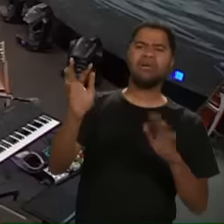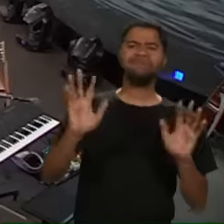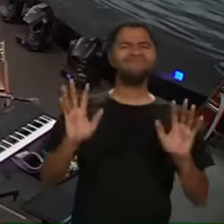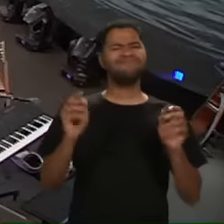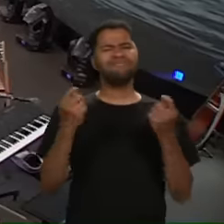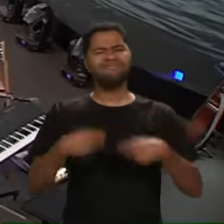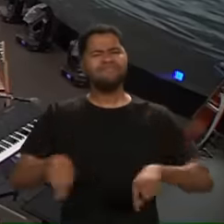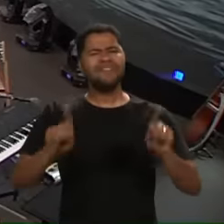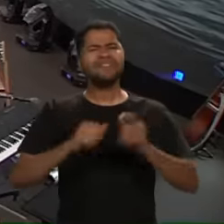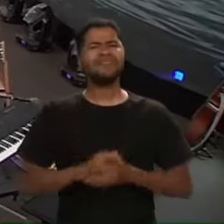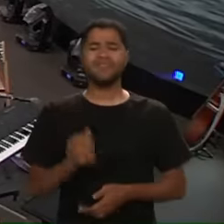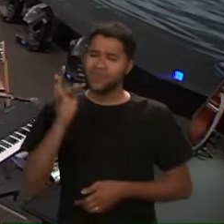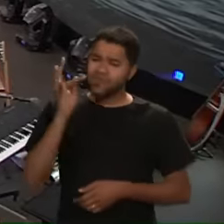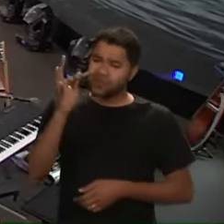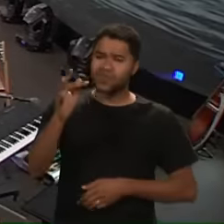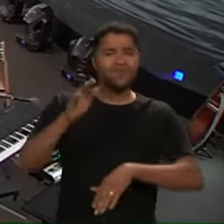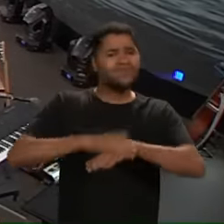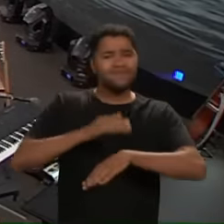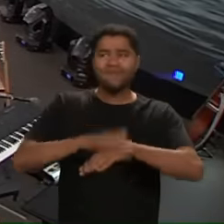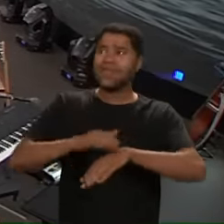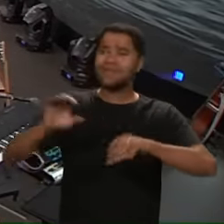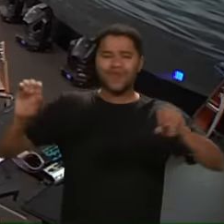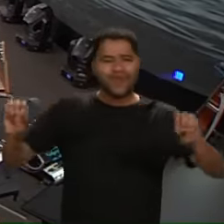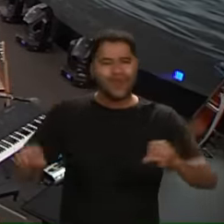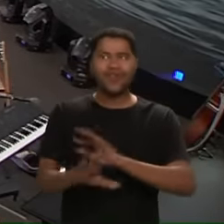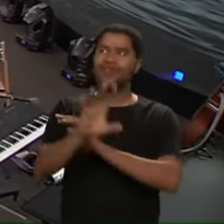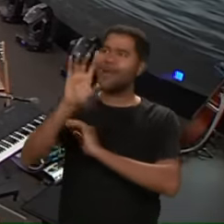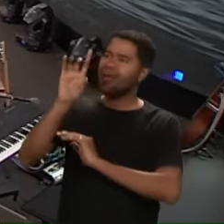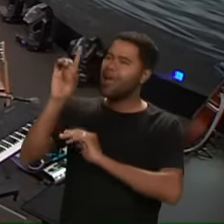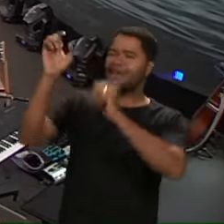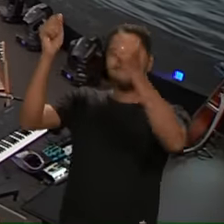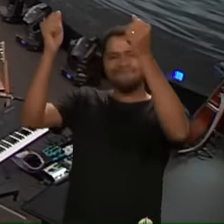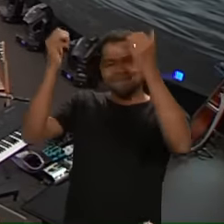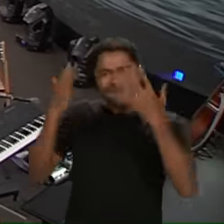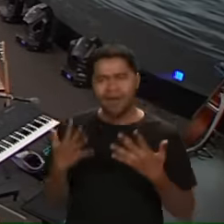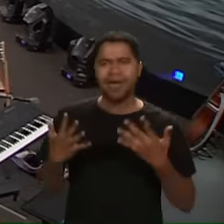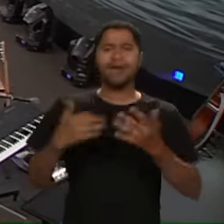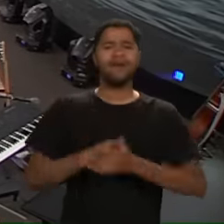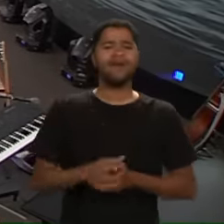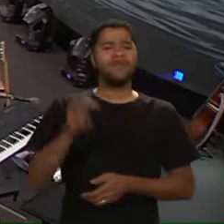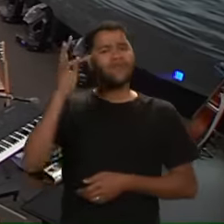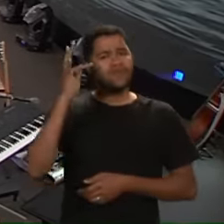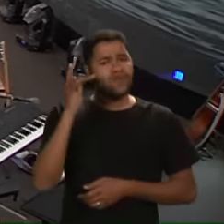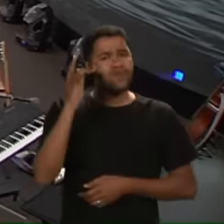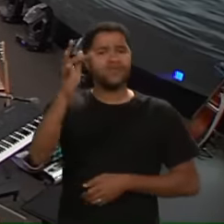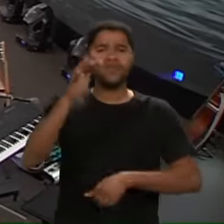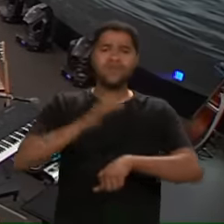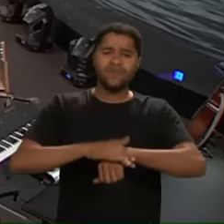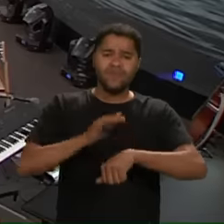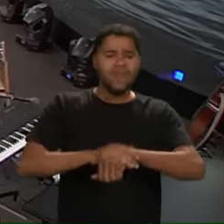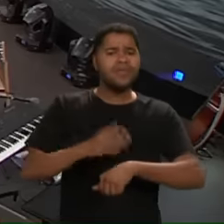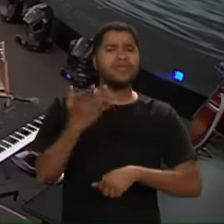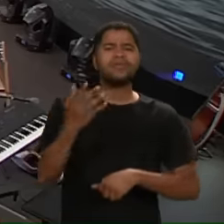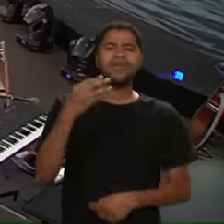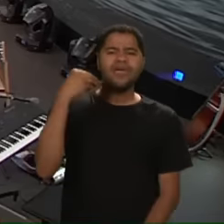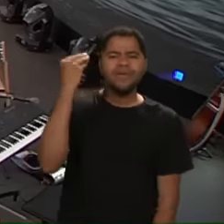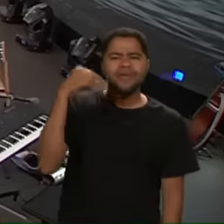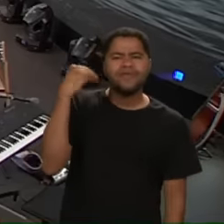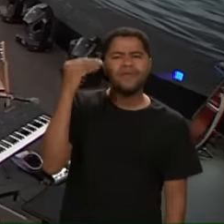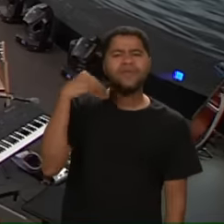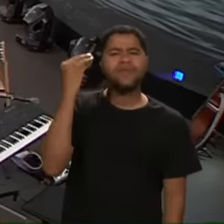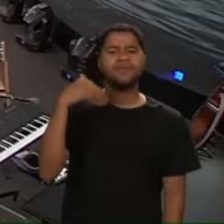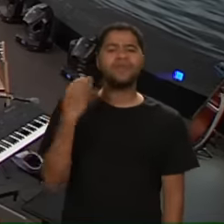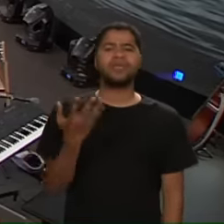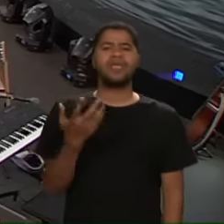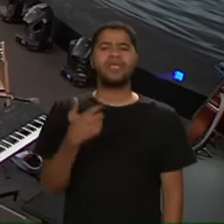Seu futuro tem que ser sempre Um futuro de glória Seu futuro tem que ser Aquele sempre futuro De experimentar